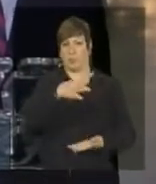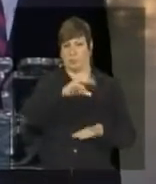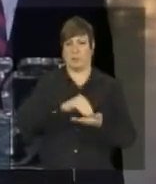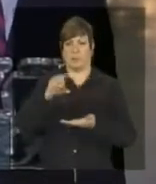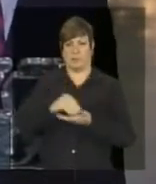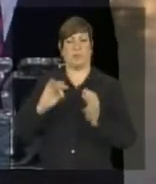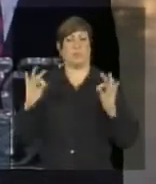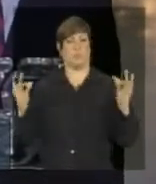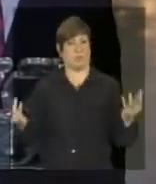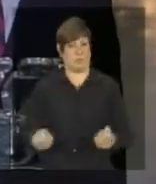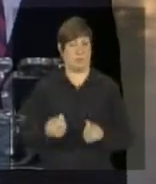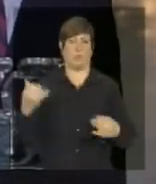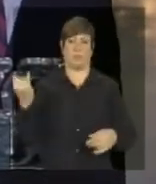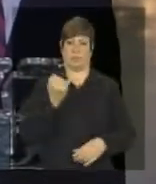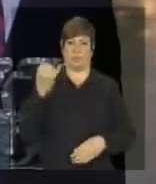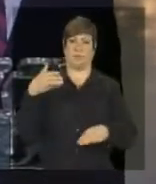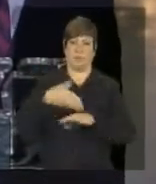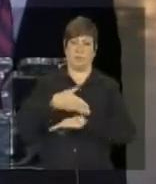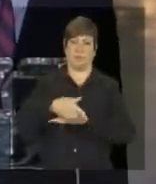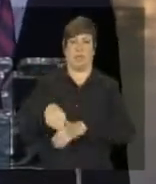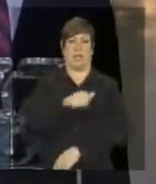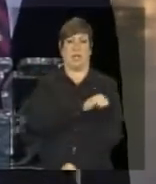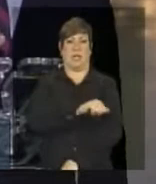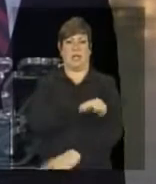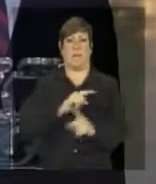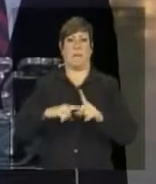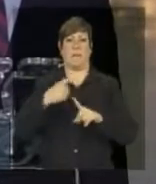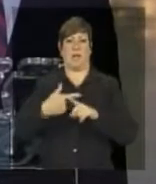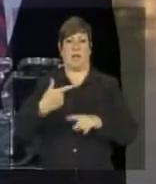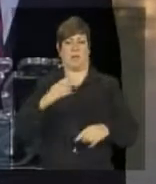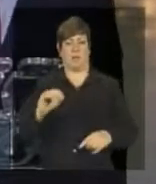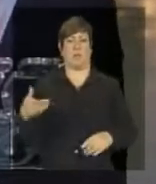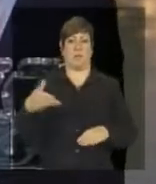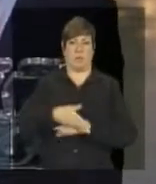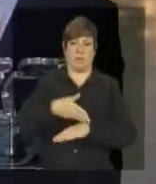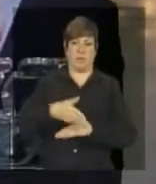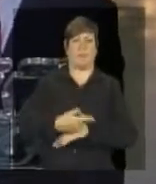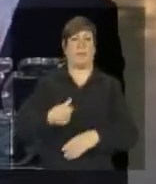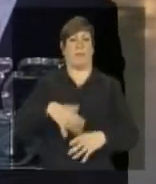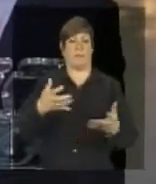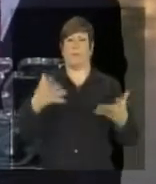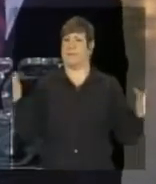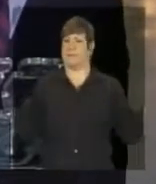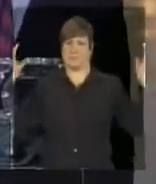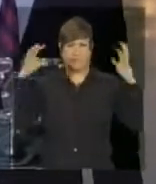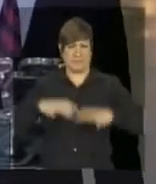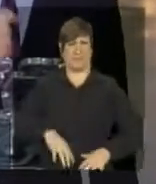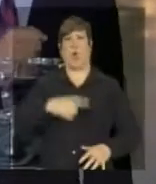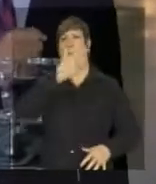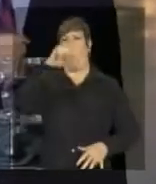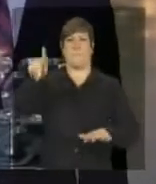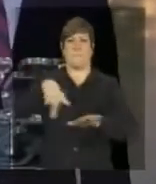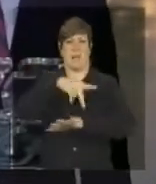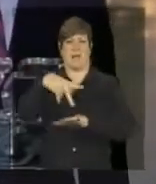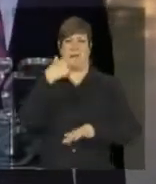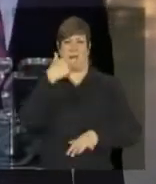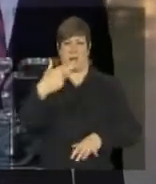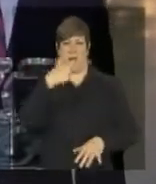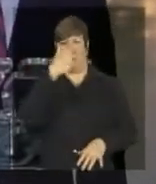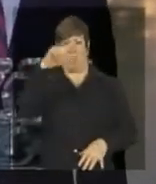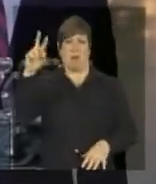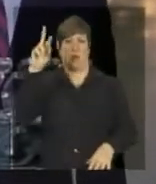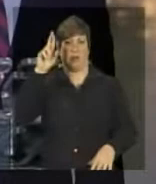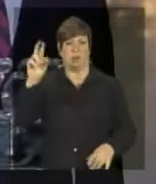falo da importância da participação na Rio+, participação aí nós queremos atrair lideranças internacionais representantes da sociedade